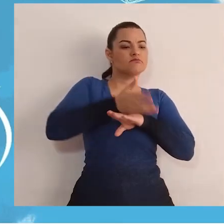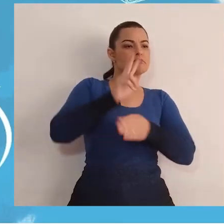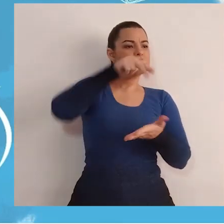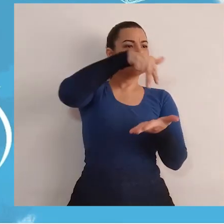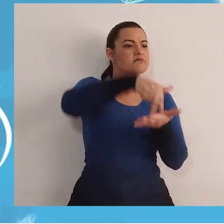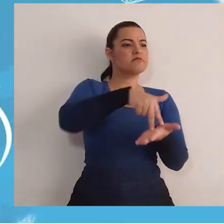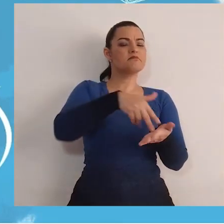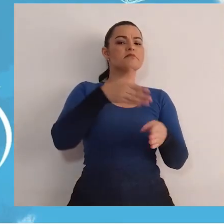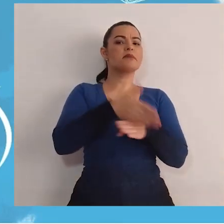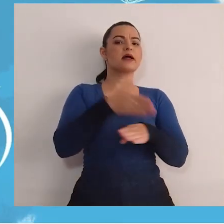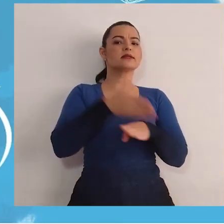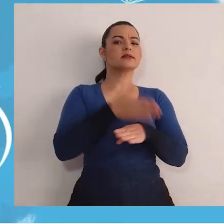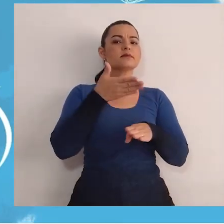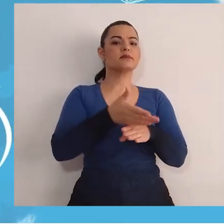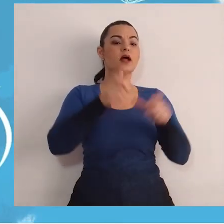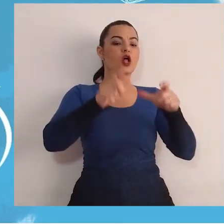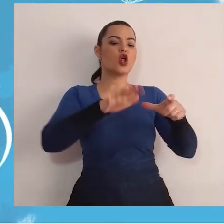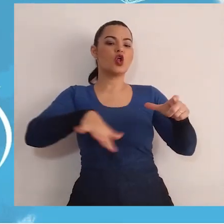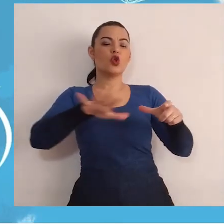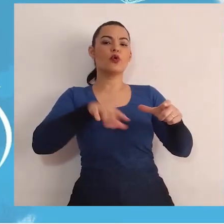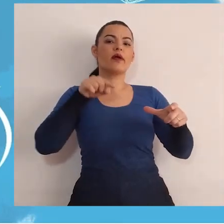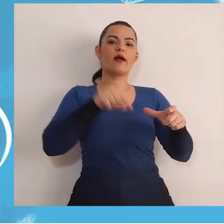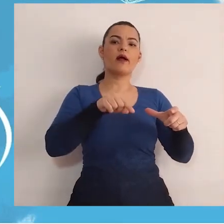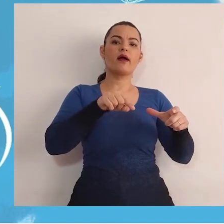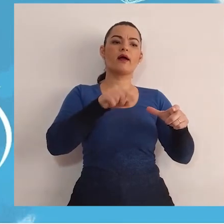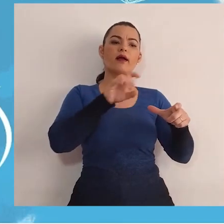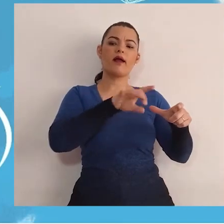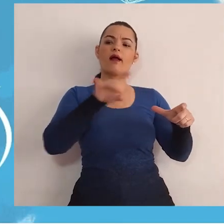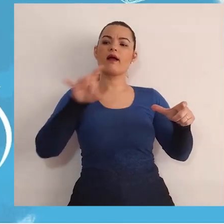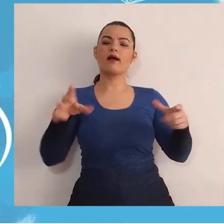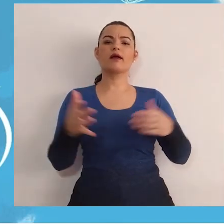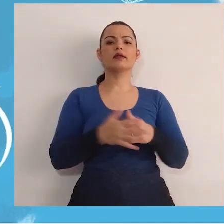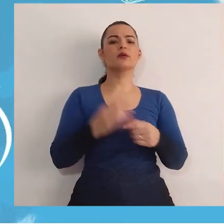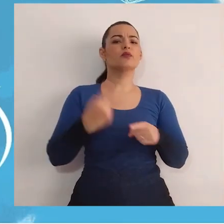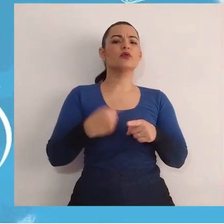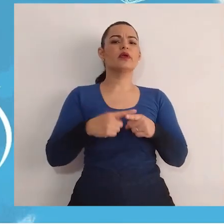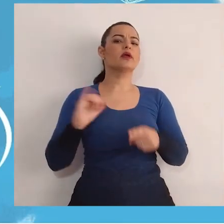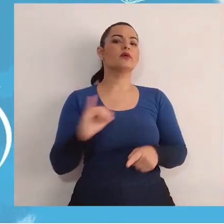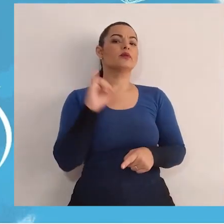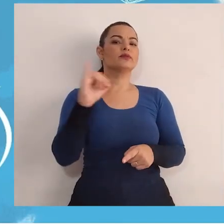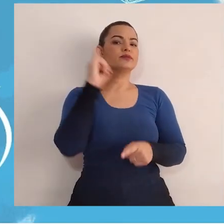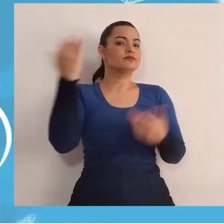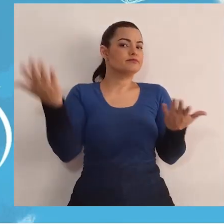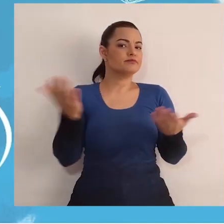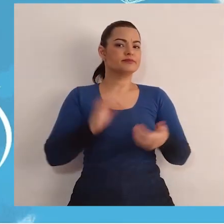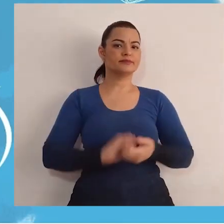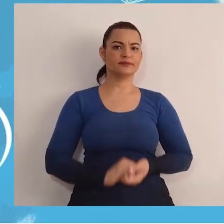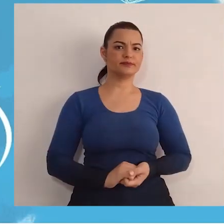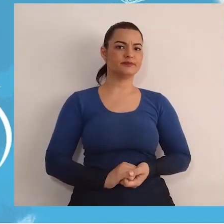é importante nesses espaços? Anotem aí. Por que